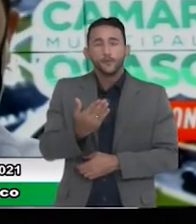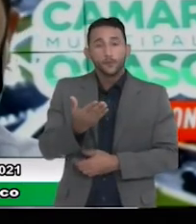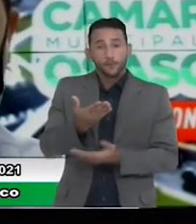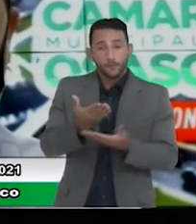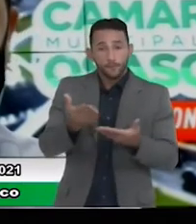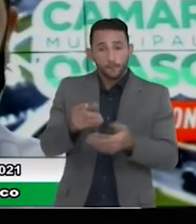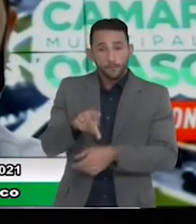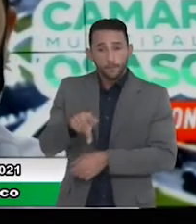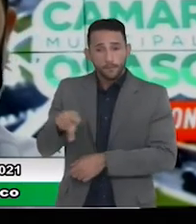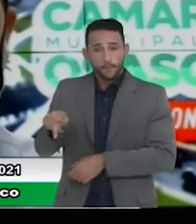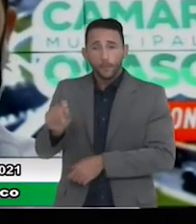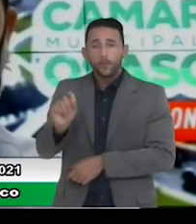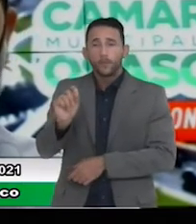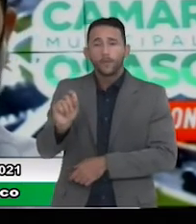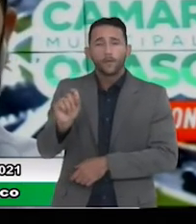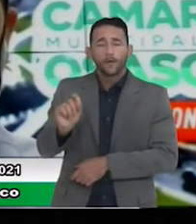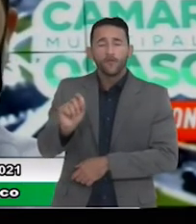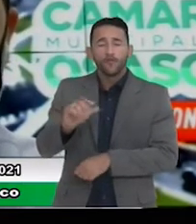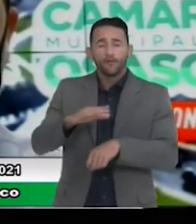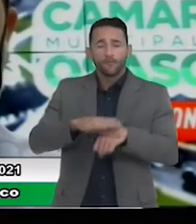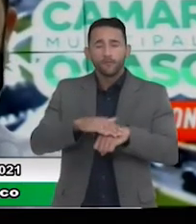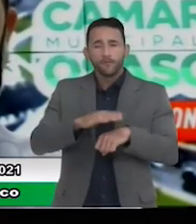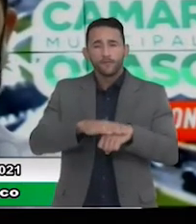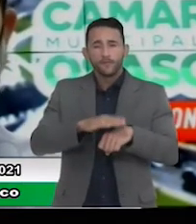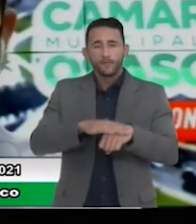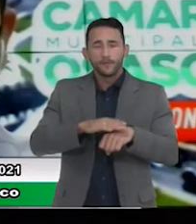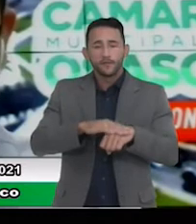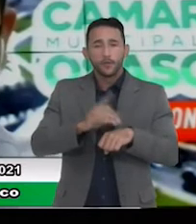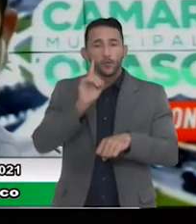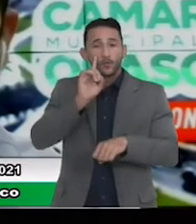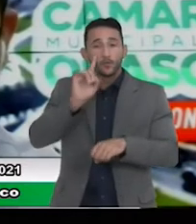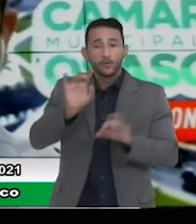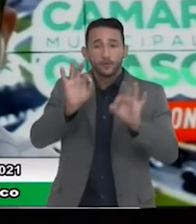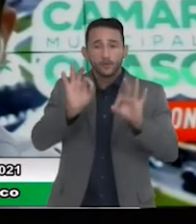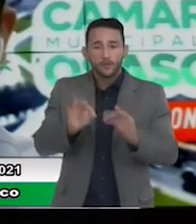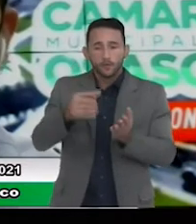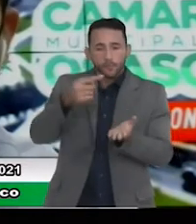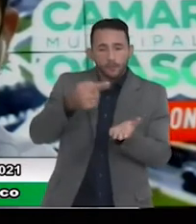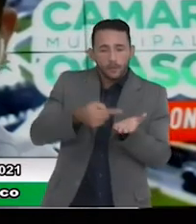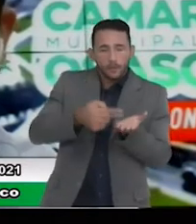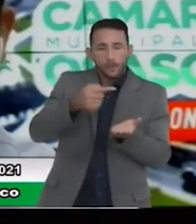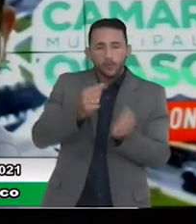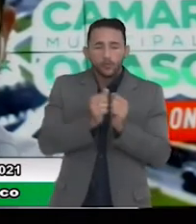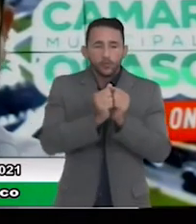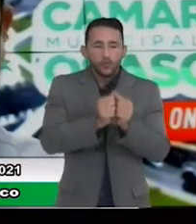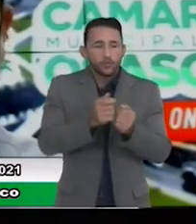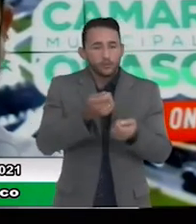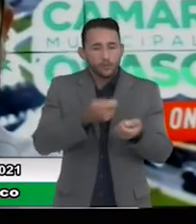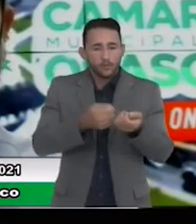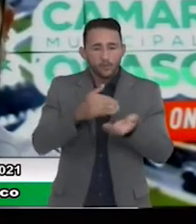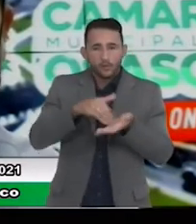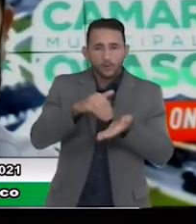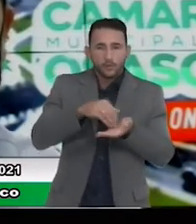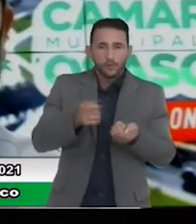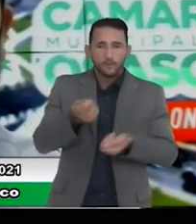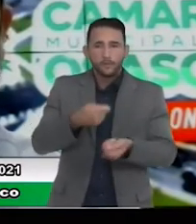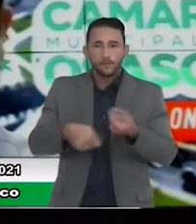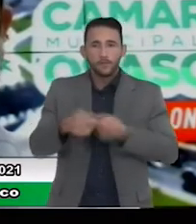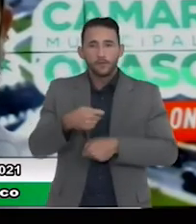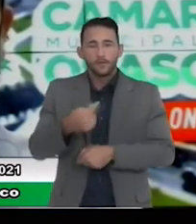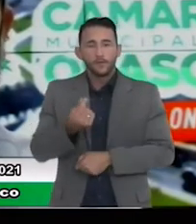excelência no sentido de promover o agendamento junto à Secretaria de Finanças da Prefeitura de Osasco